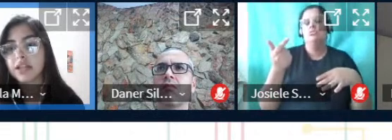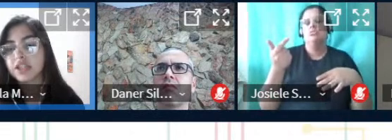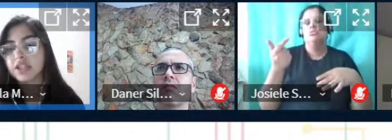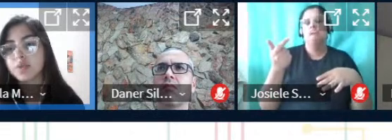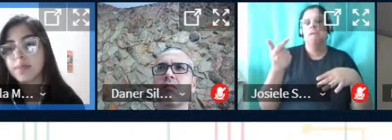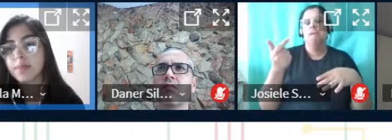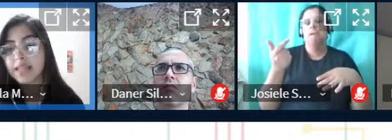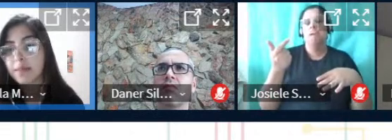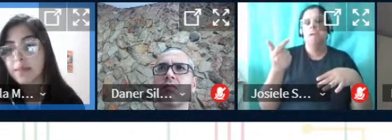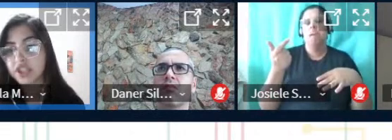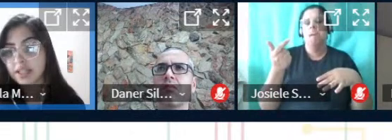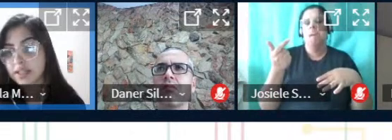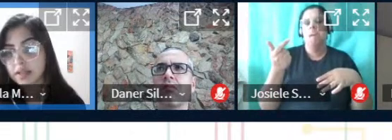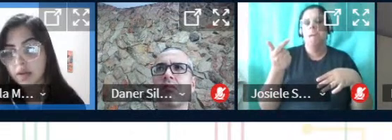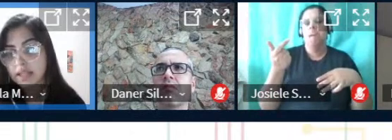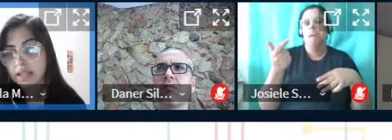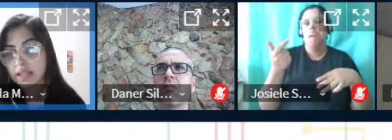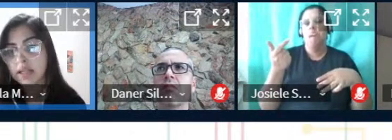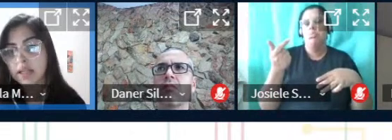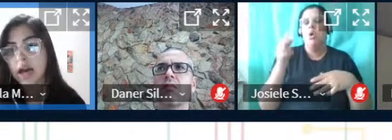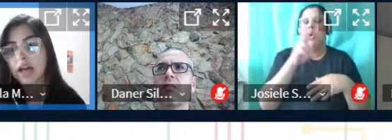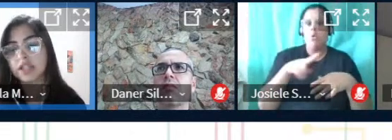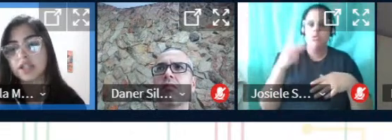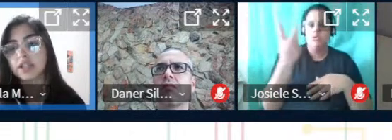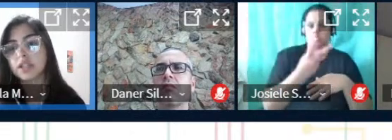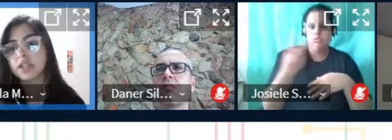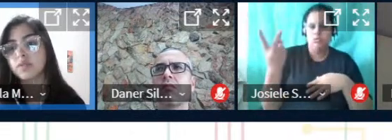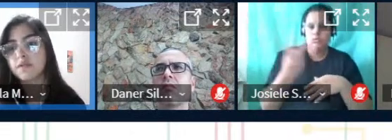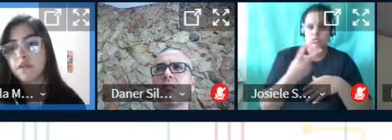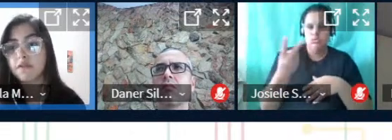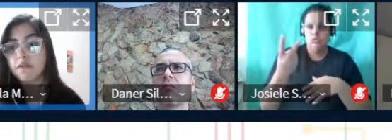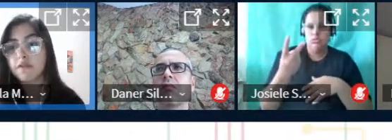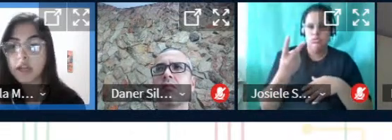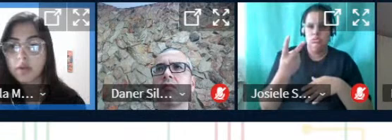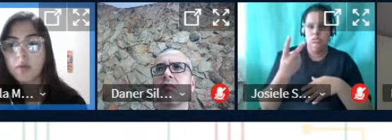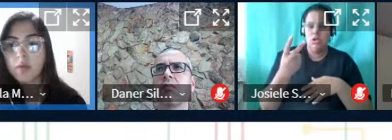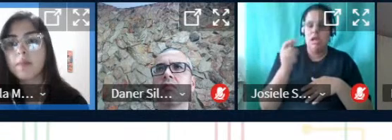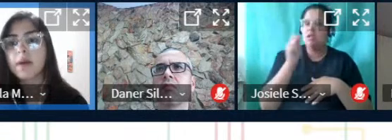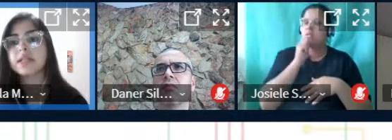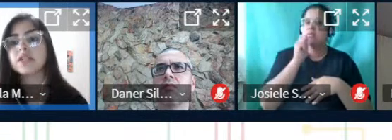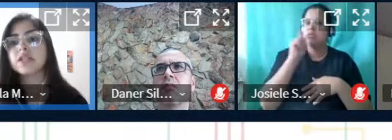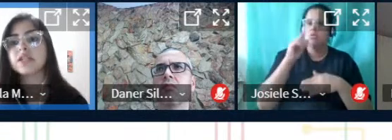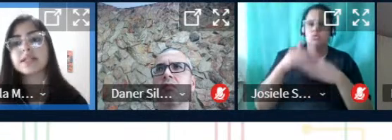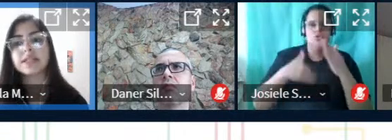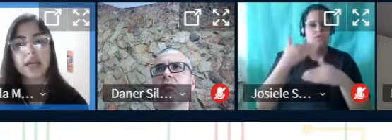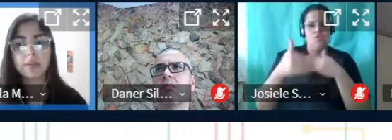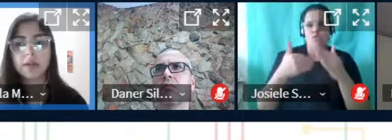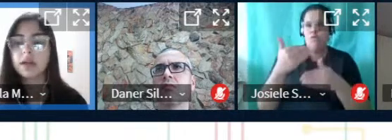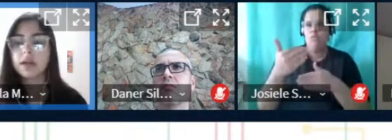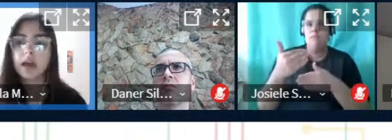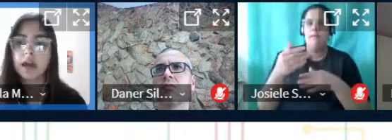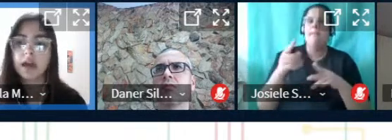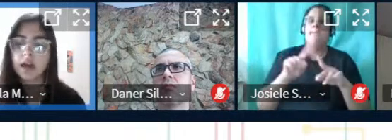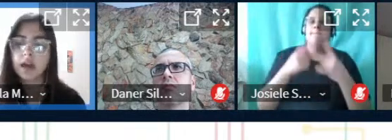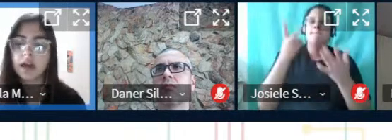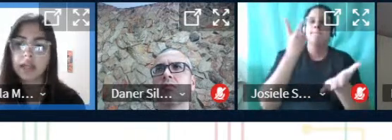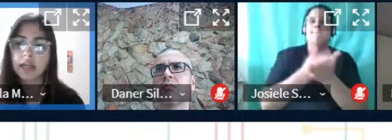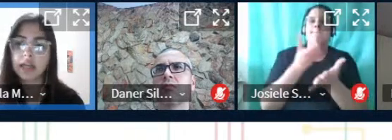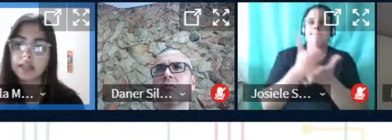a gente usa basicamente esses dois a gente não desenvolveu nenhum mas a gente tá sempre